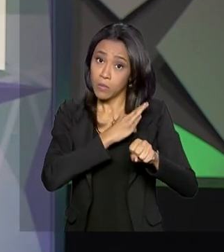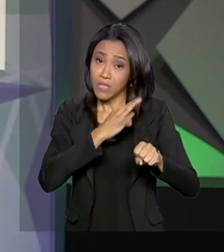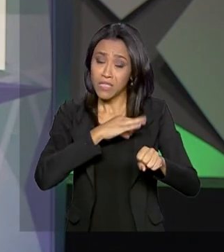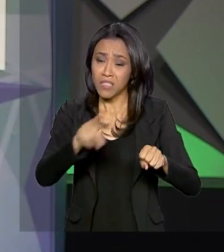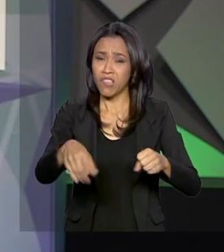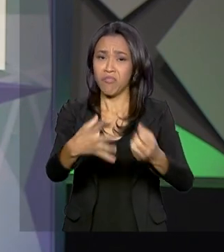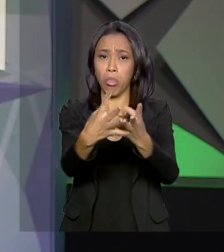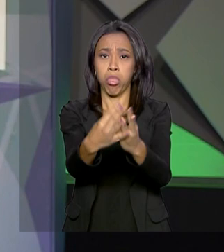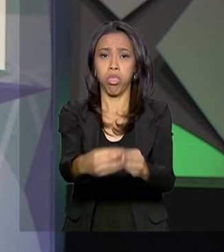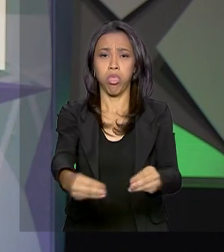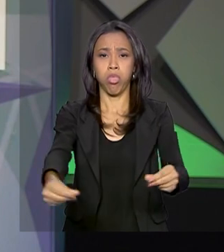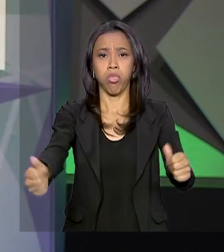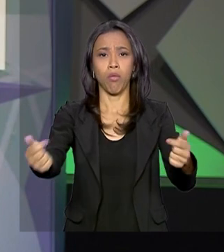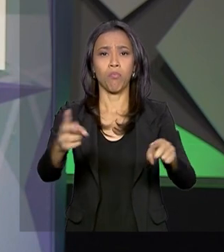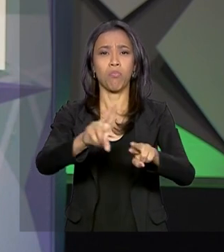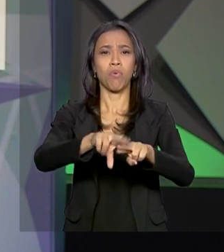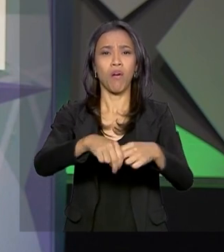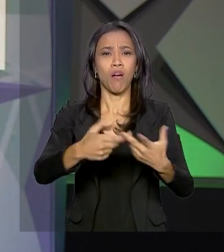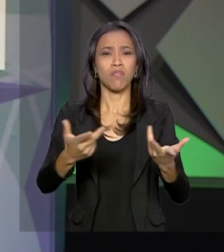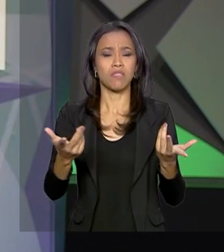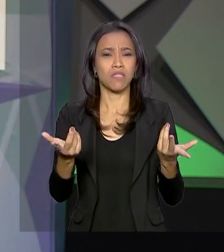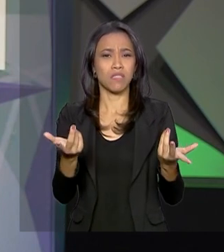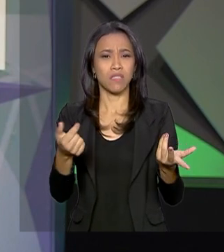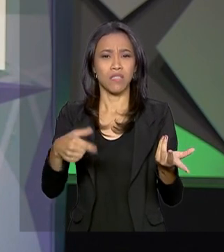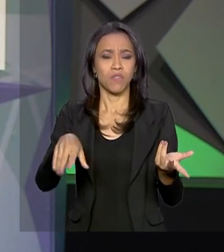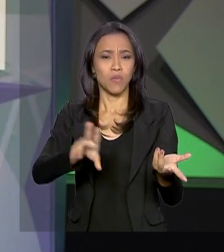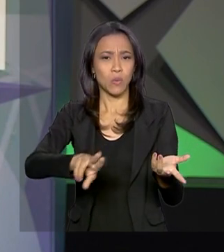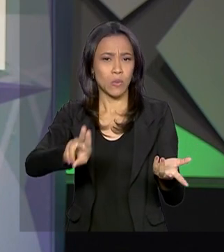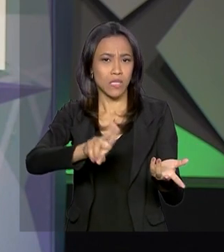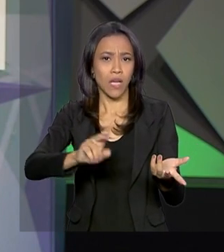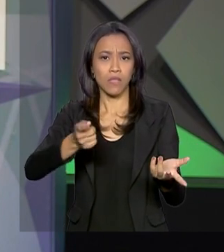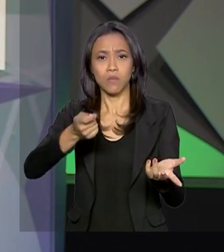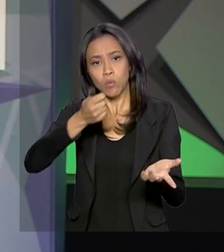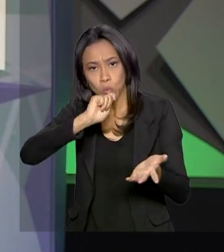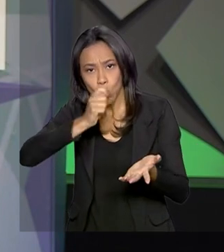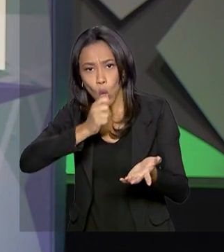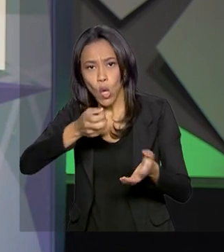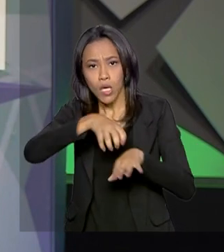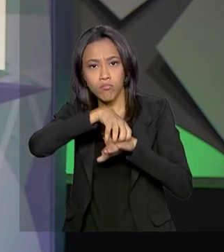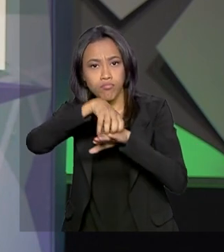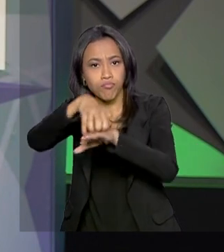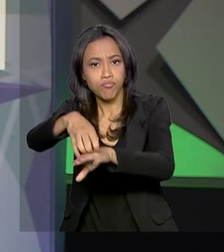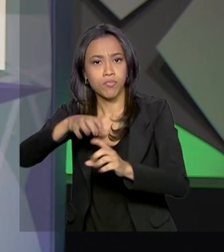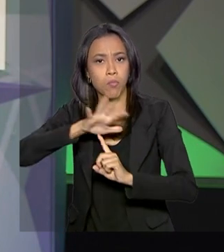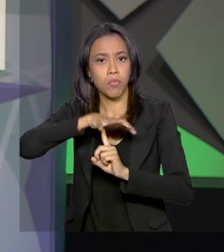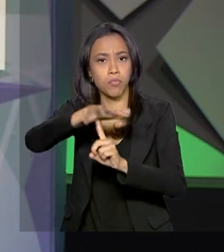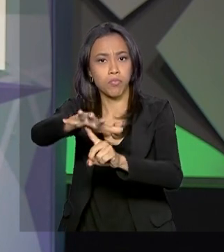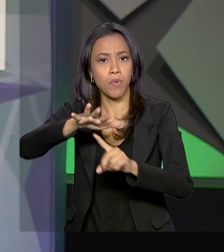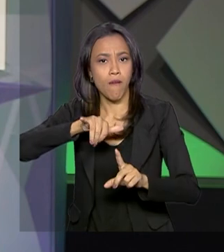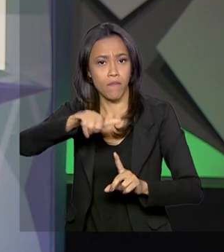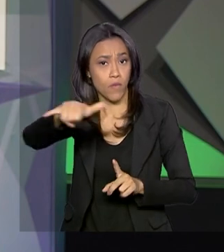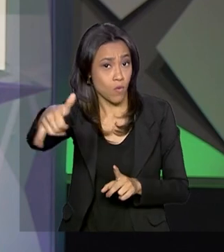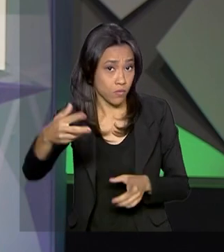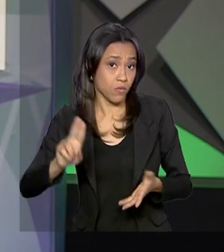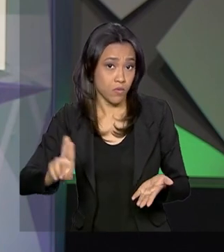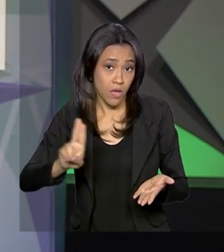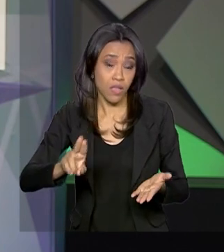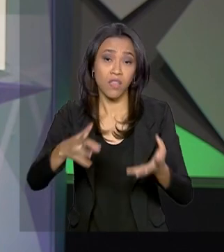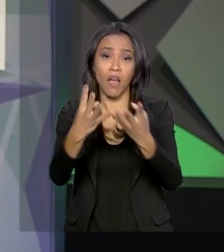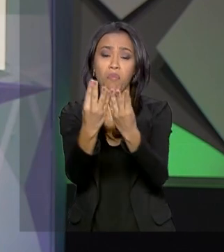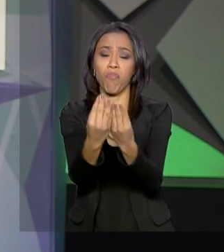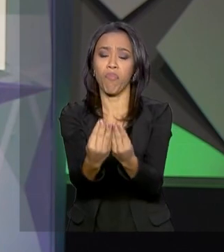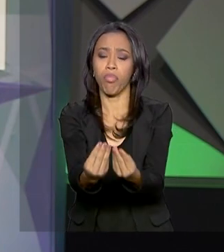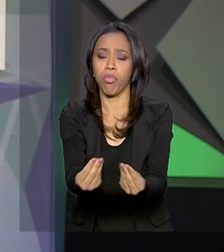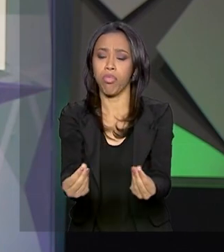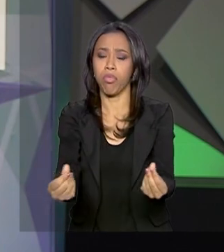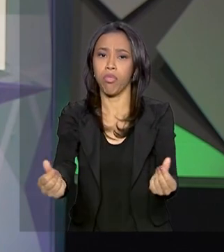perdidos por conta de terem sido utilizados em transporte de drogas, aviões, helicópteros, mas muitas vezes se deteriorando